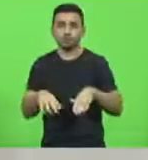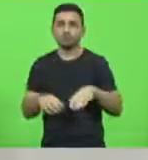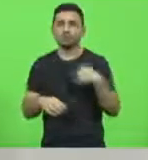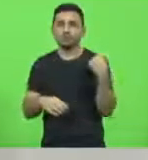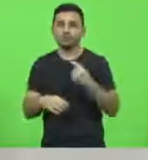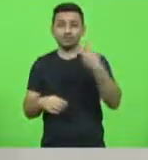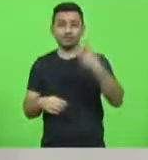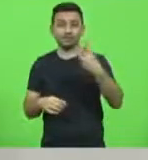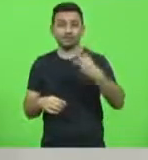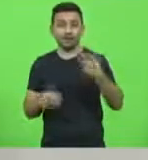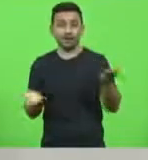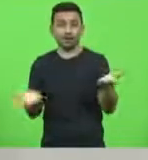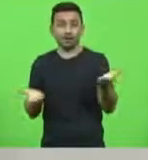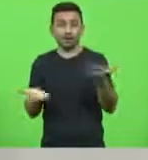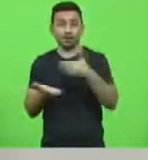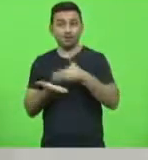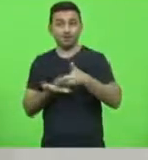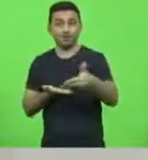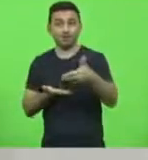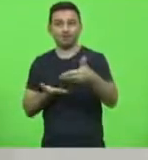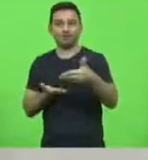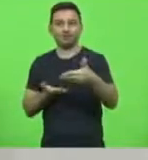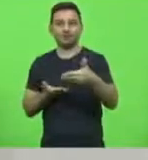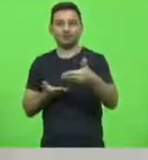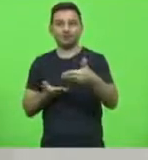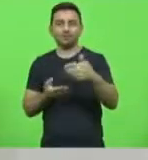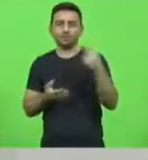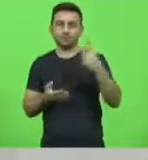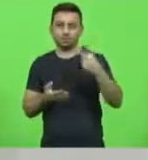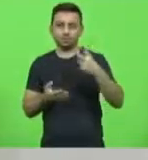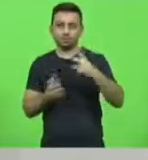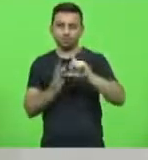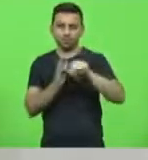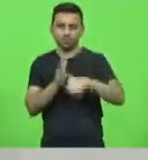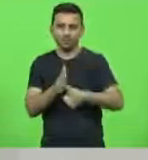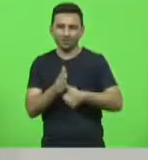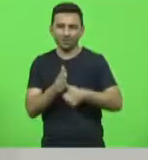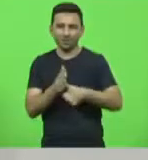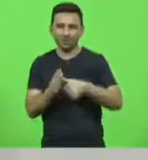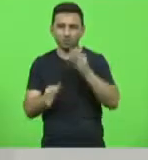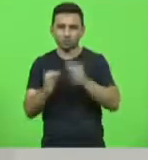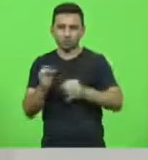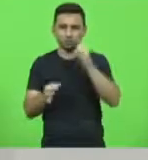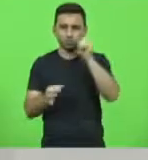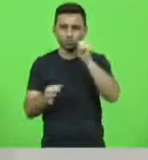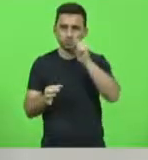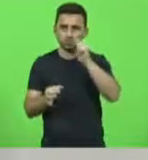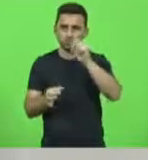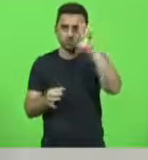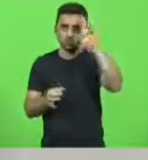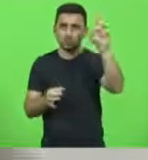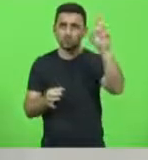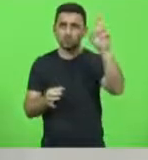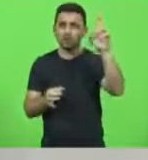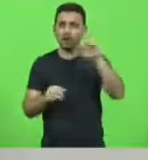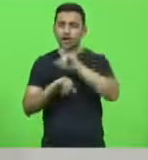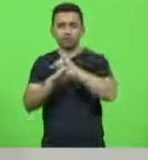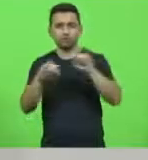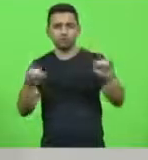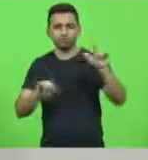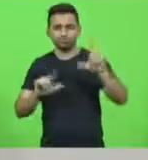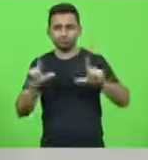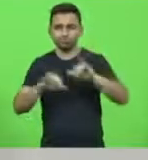terceiro procedimento. Depois desse segundo procedimento, a magistrada federal, responsável pelo caso, firmou o comunicado à imprensa.